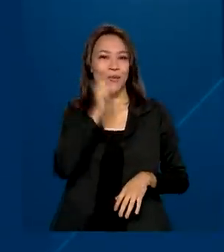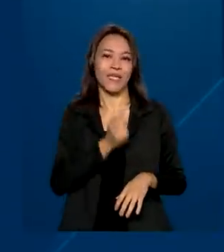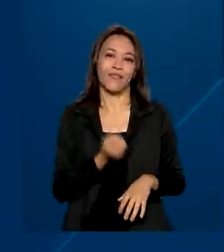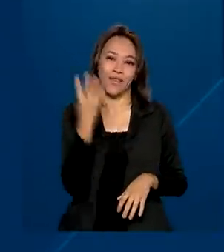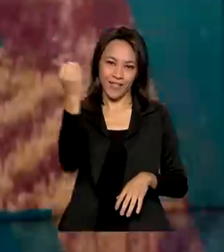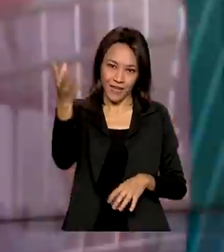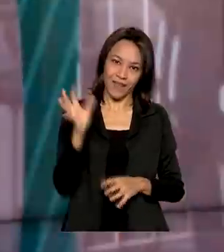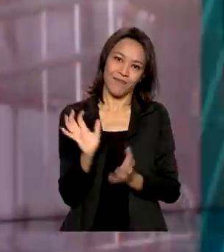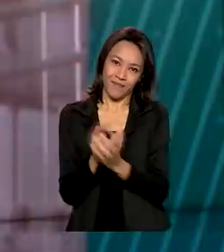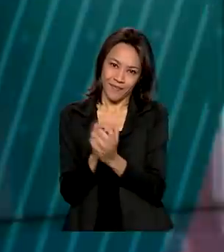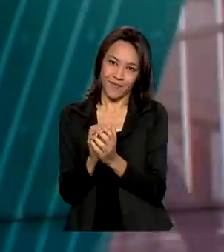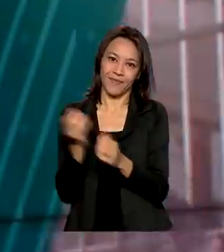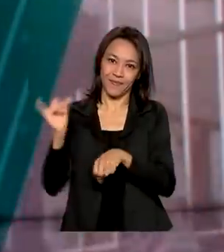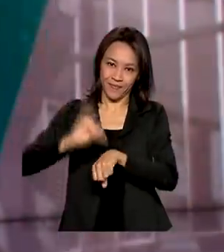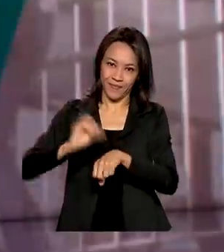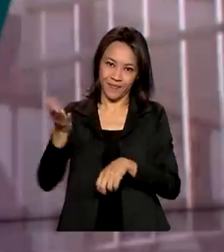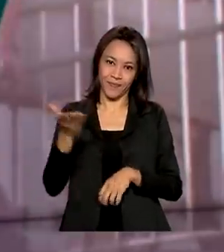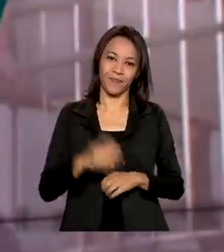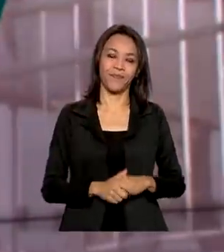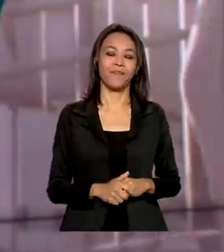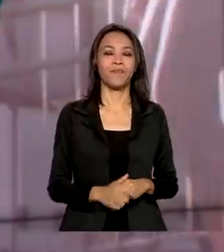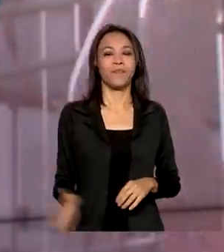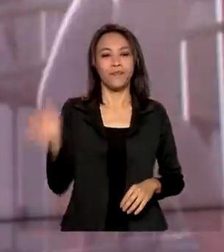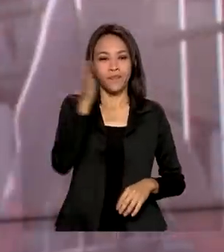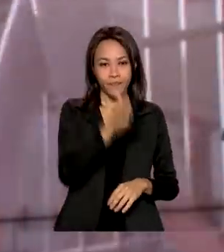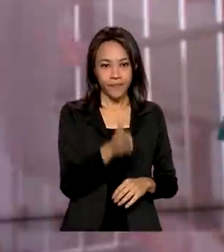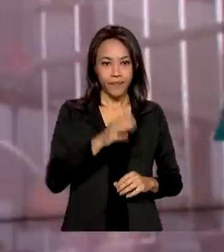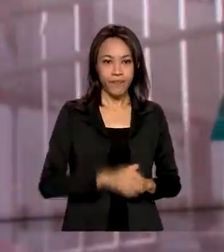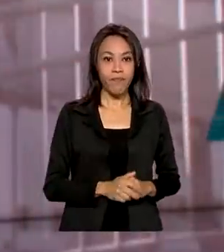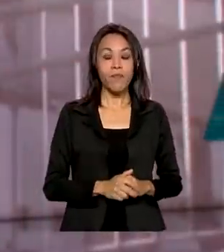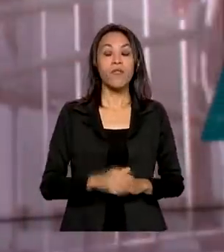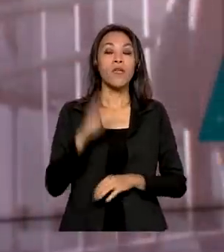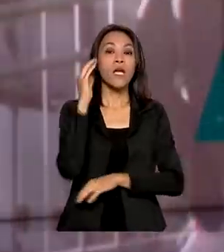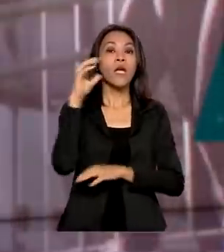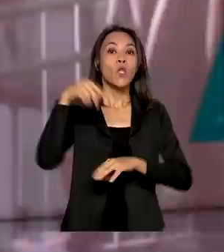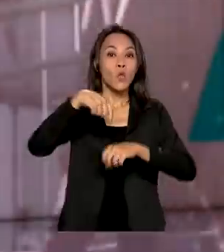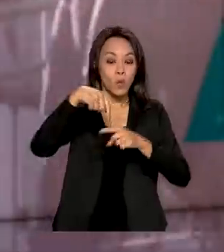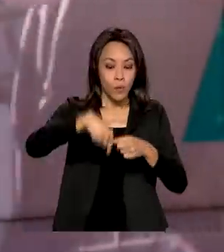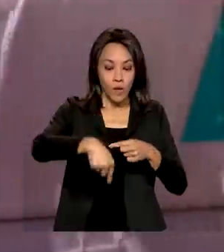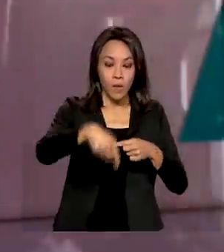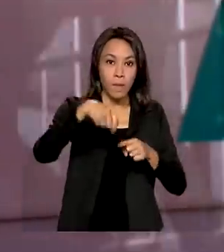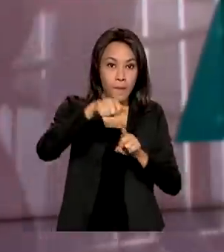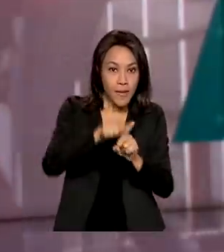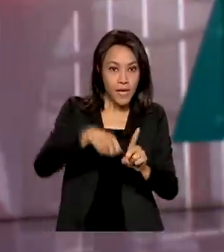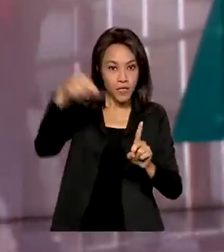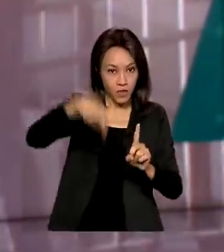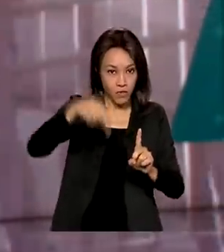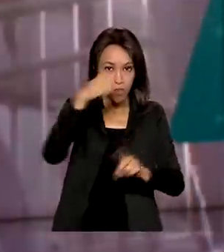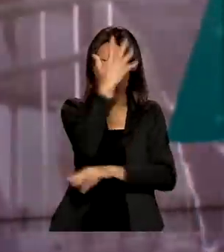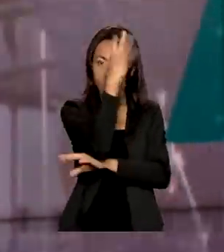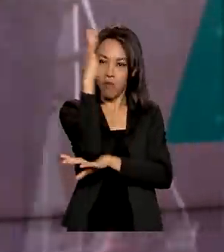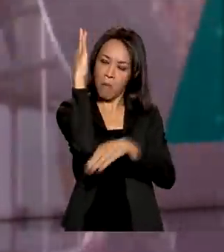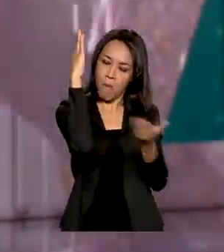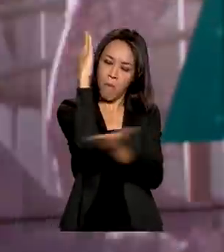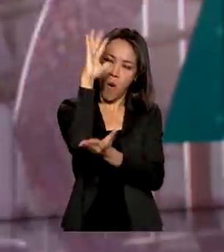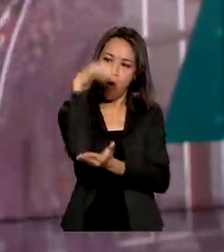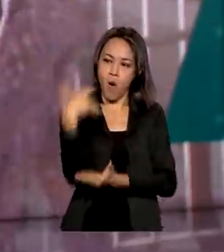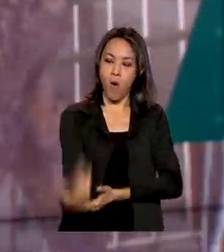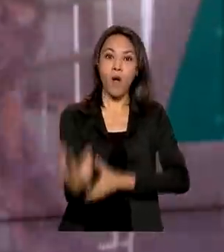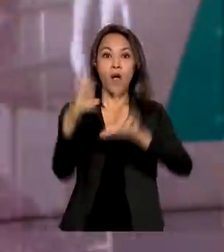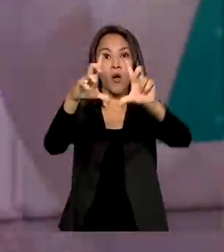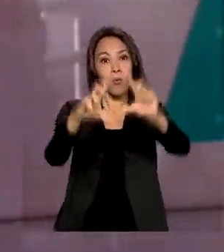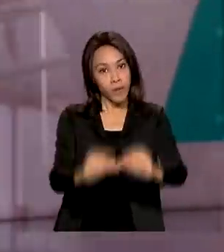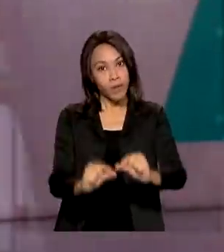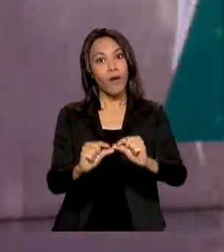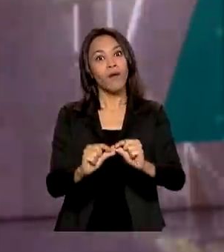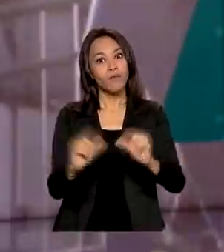Galinhas. O desmatamento na Amazônia em novembro é o menor dos últimos seis anos, de acordo com o Ministério do